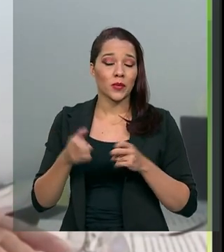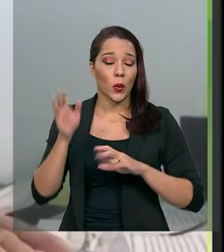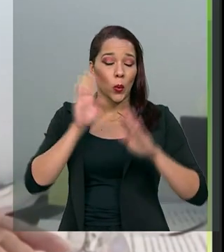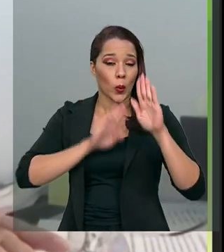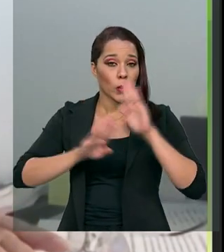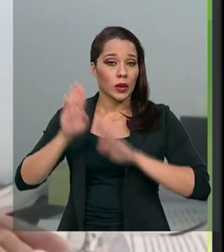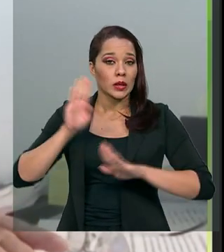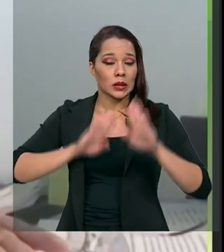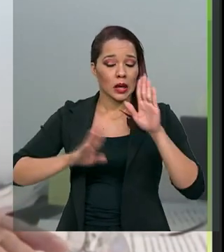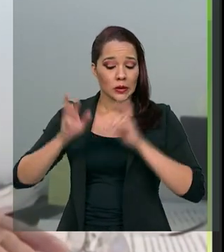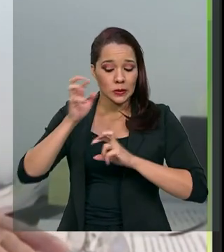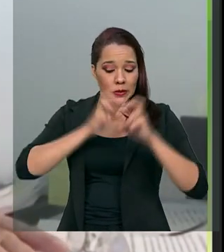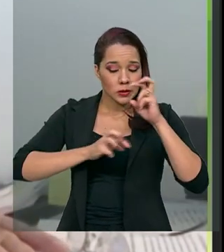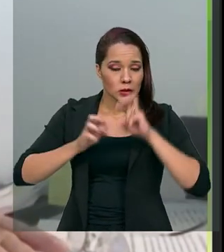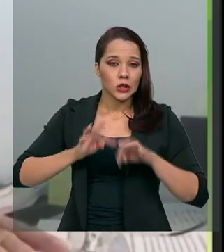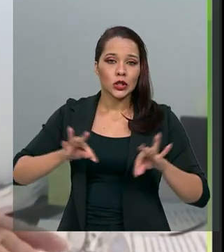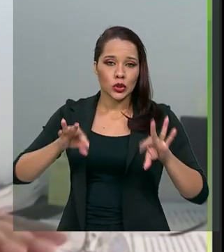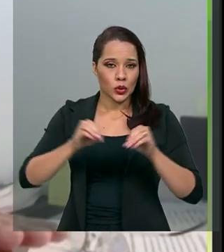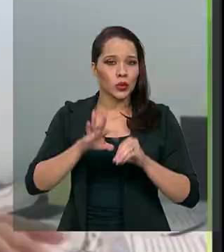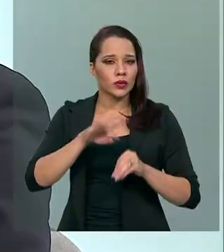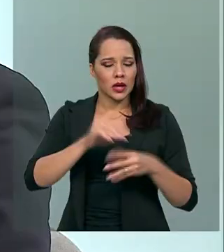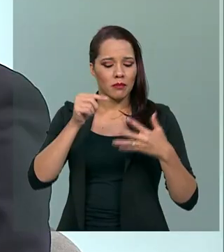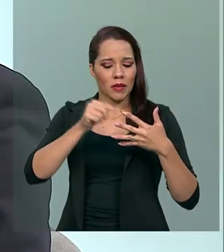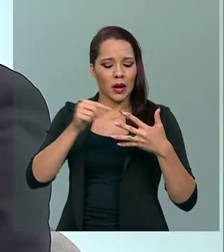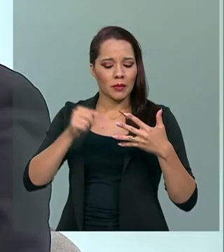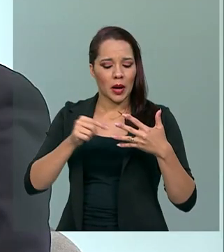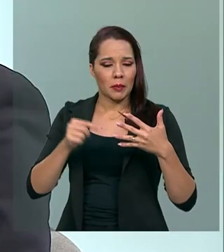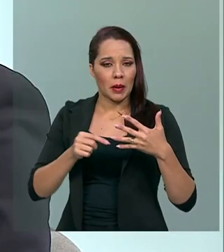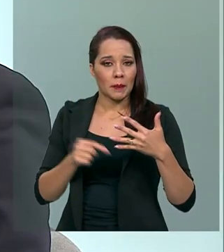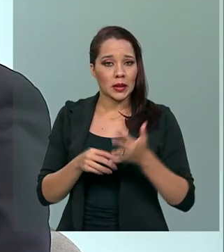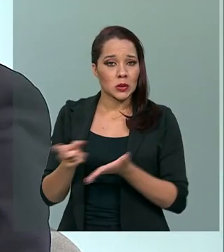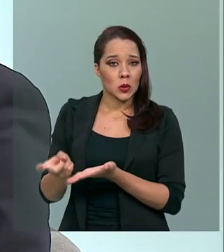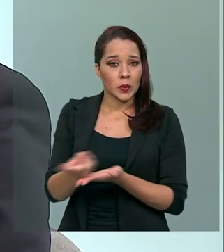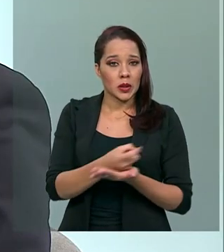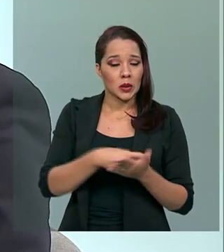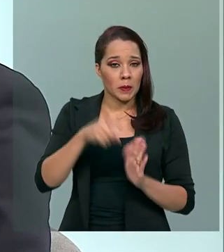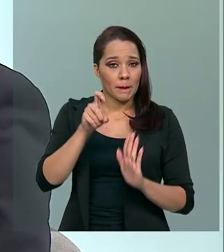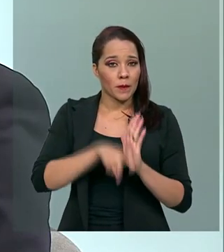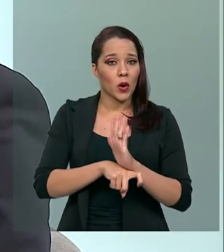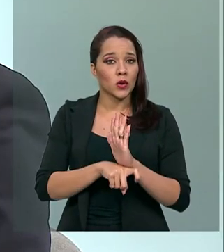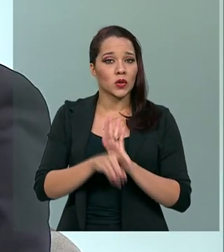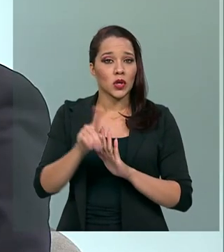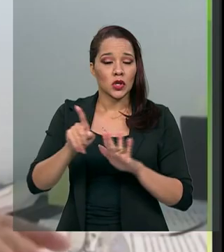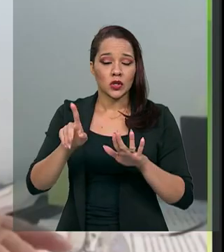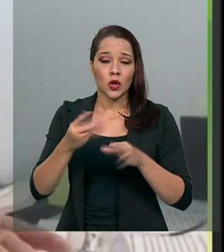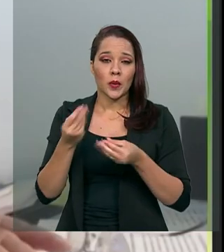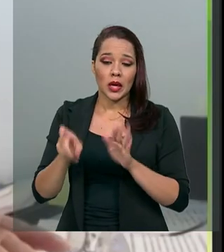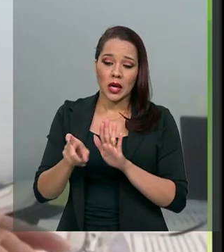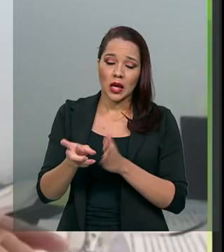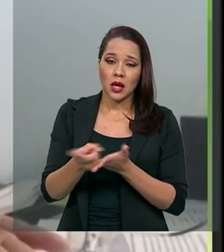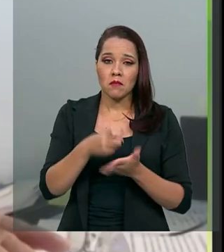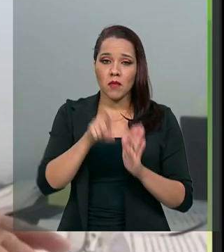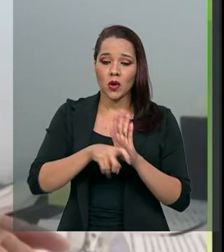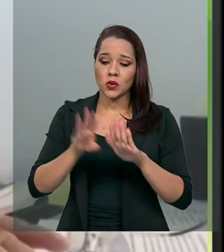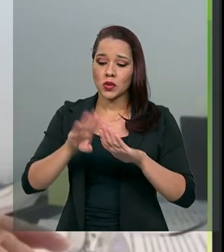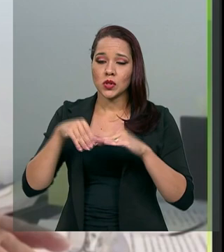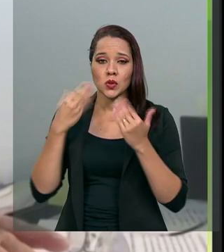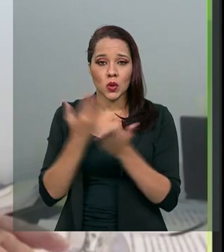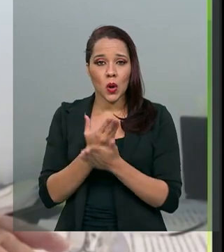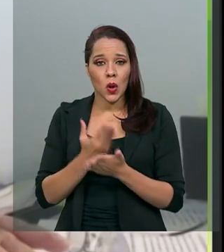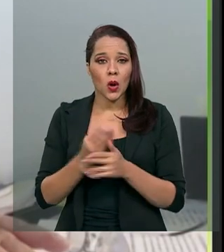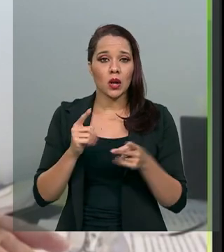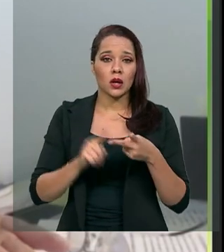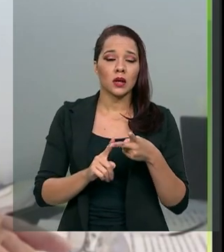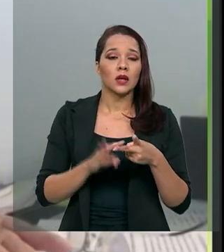todos esses fatores. A tributação sobre as escolas, sobre as